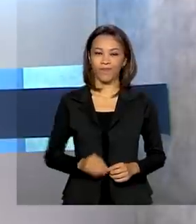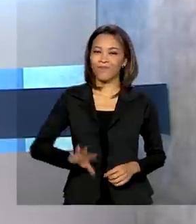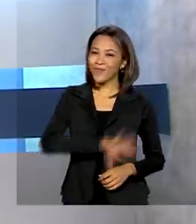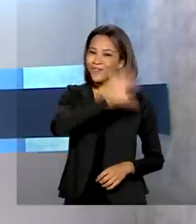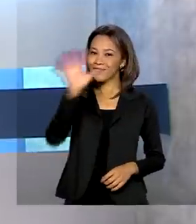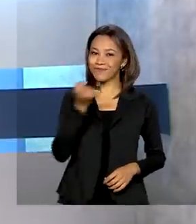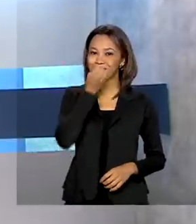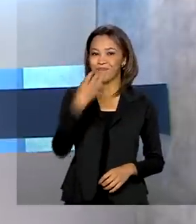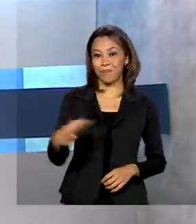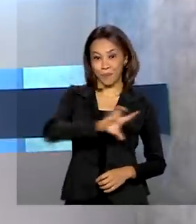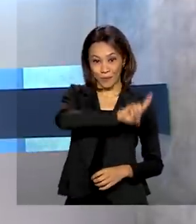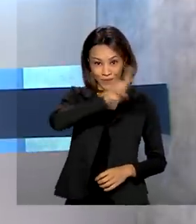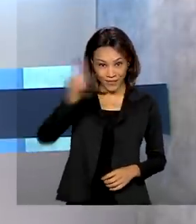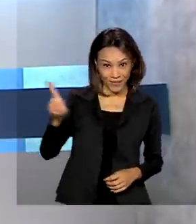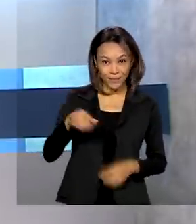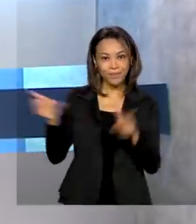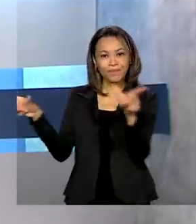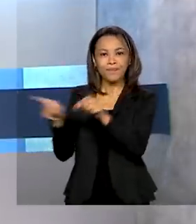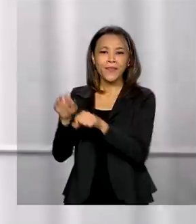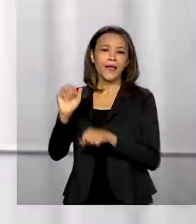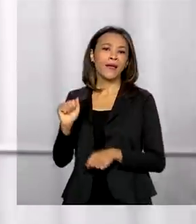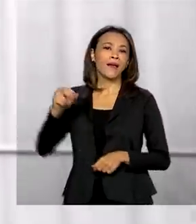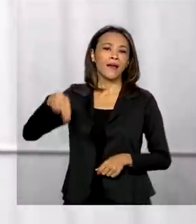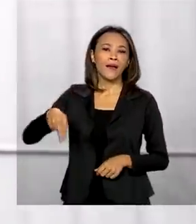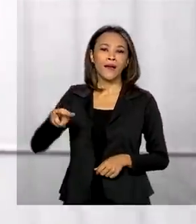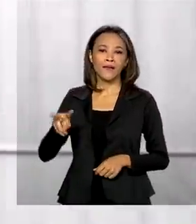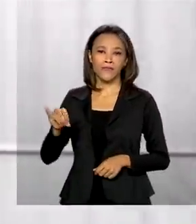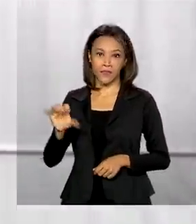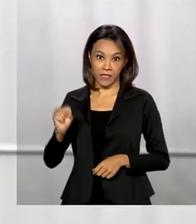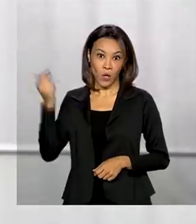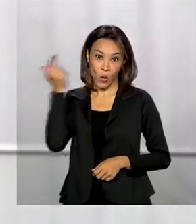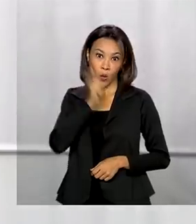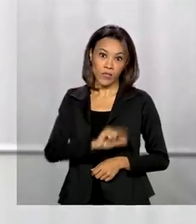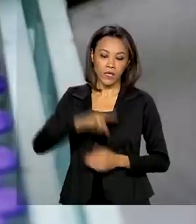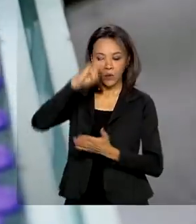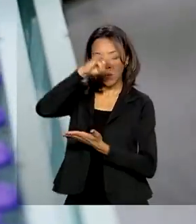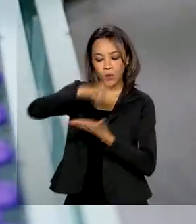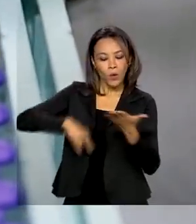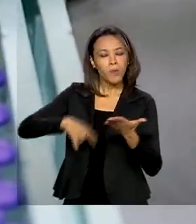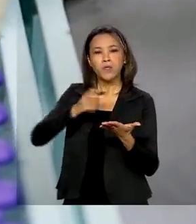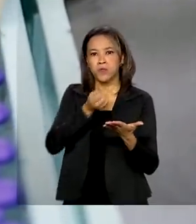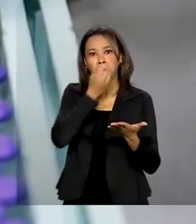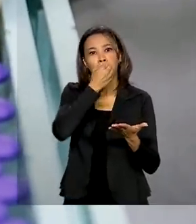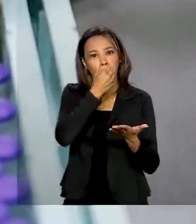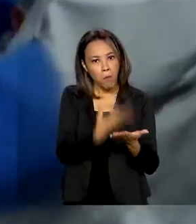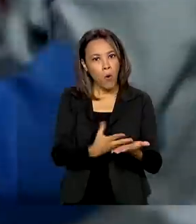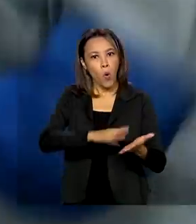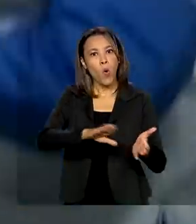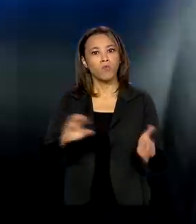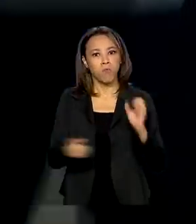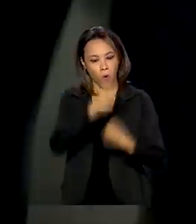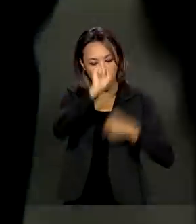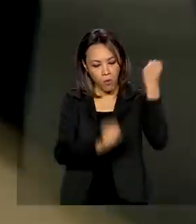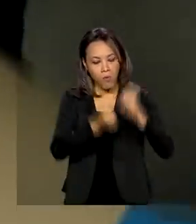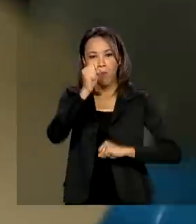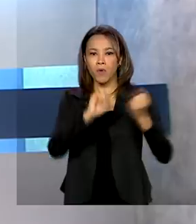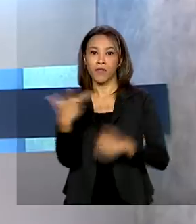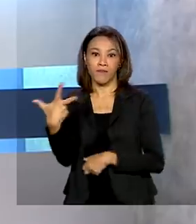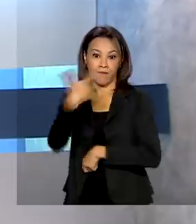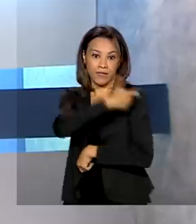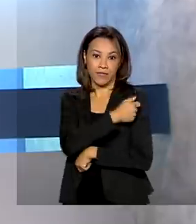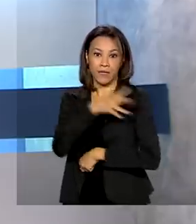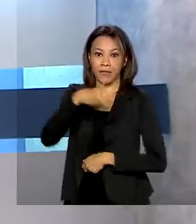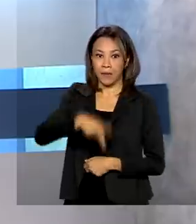Olá, bom dia! Anvisa concede certificado de boas práticas de fabricação da vacina da Pfizer.